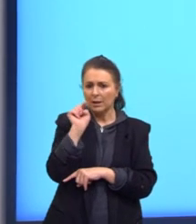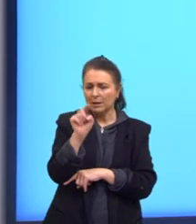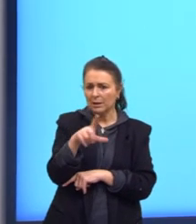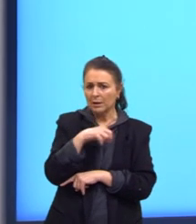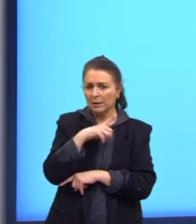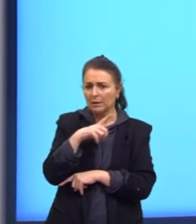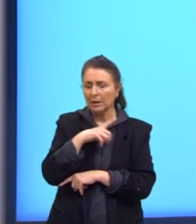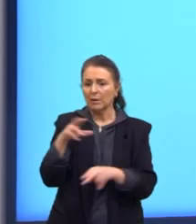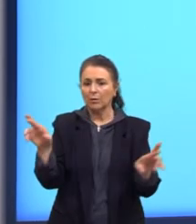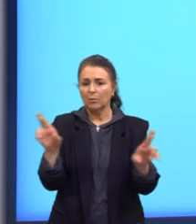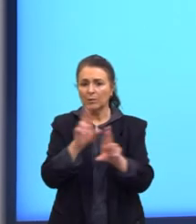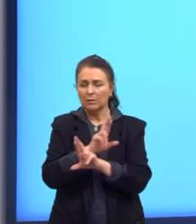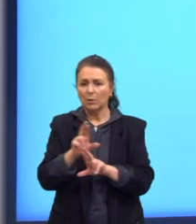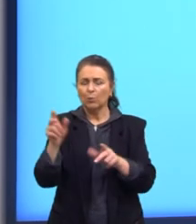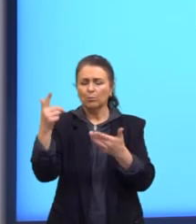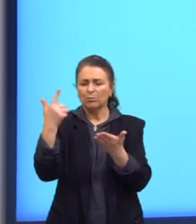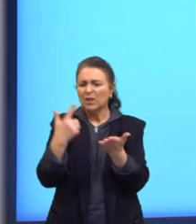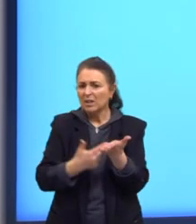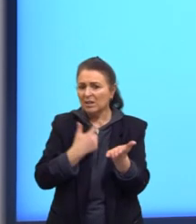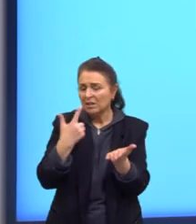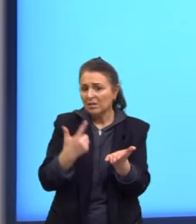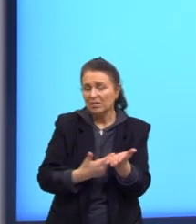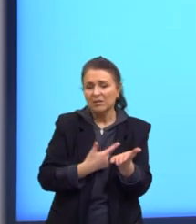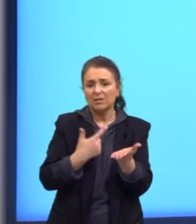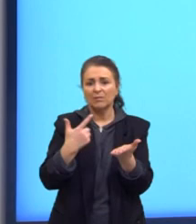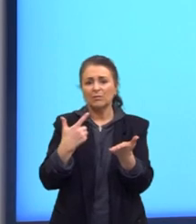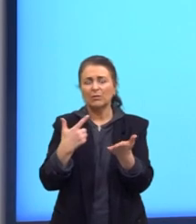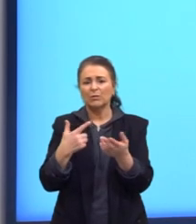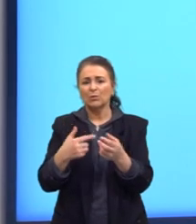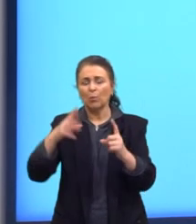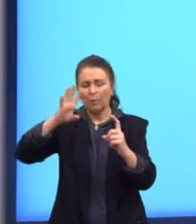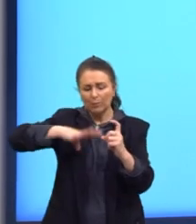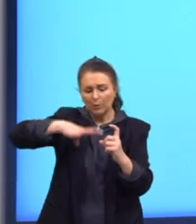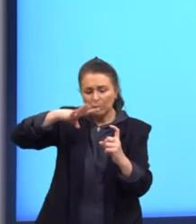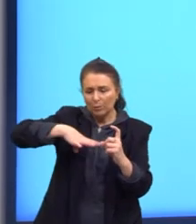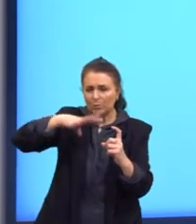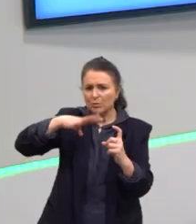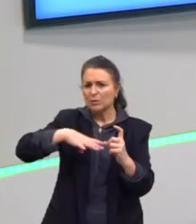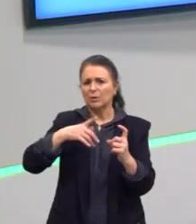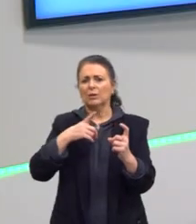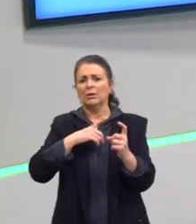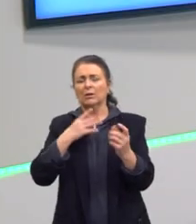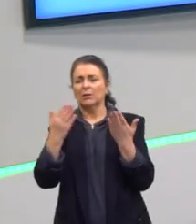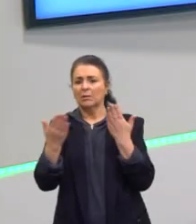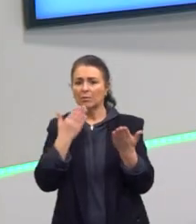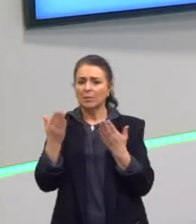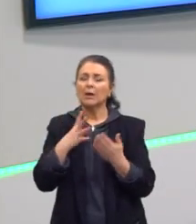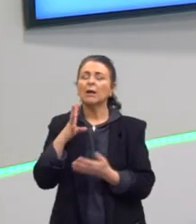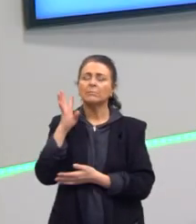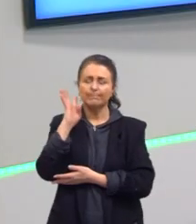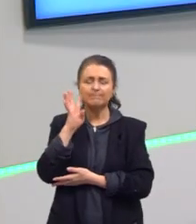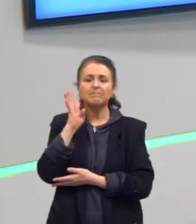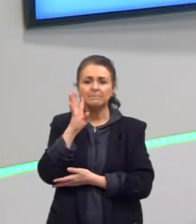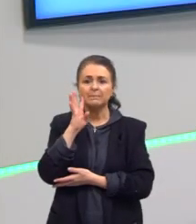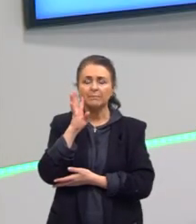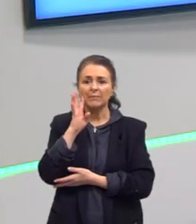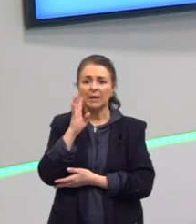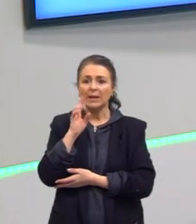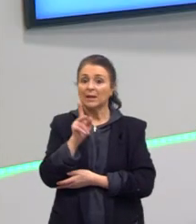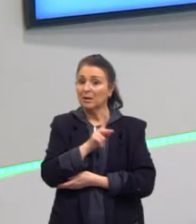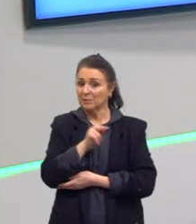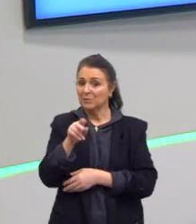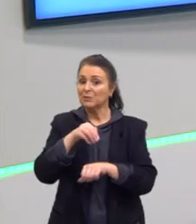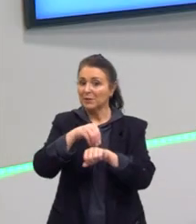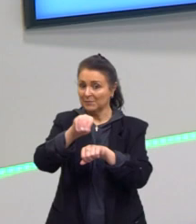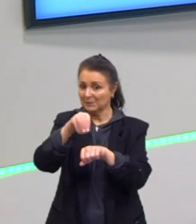porque elas fazem relação com livros, com mitologia. Então, tem uma análise muito bacana aqui e eu trouxe aí